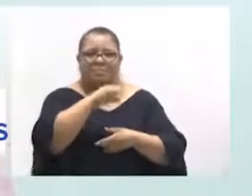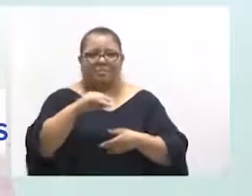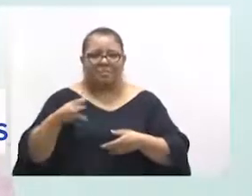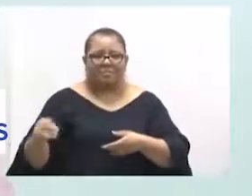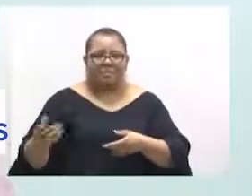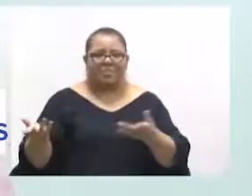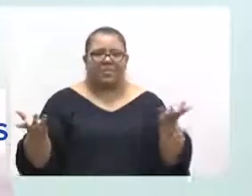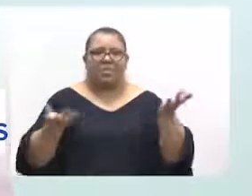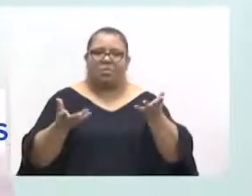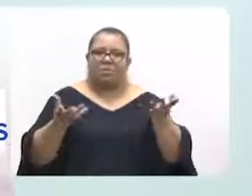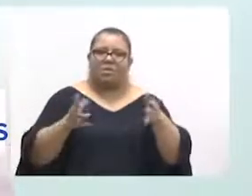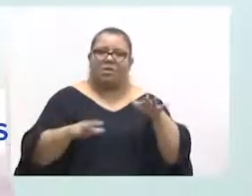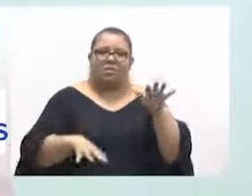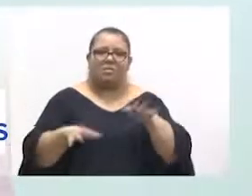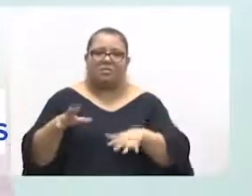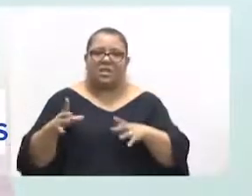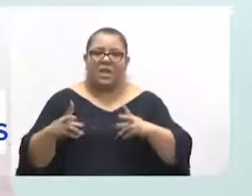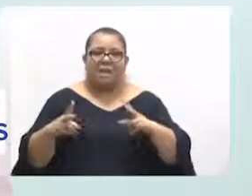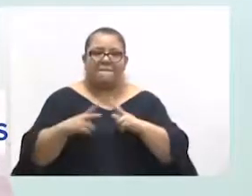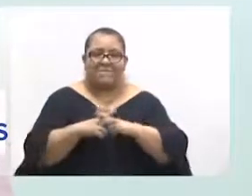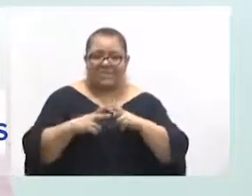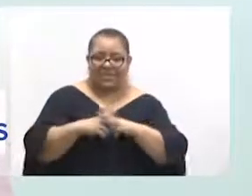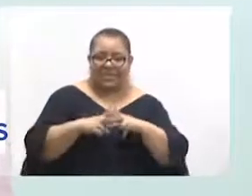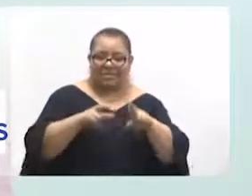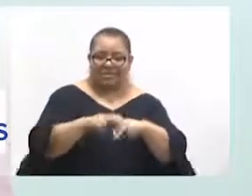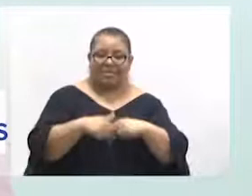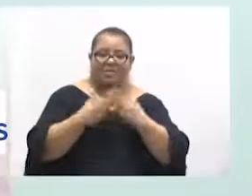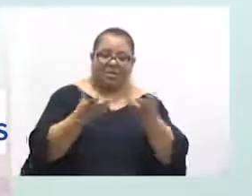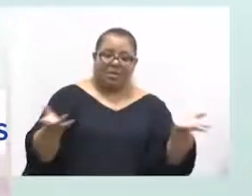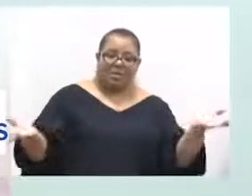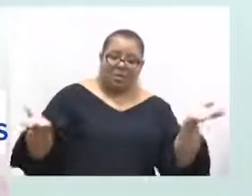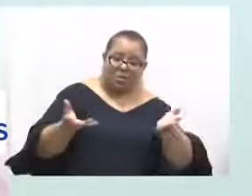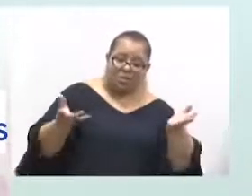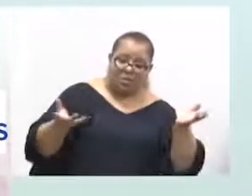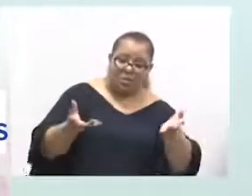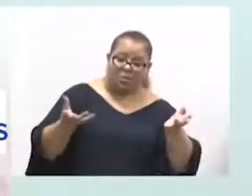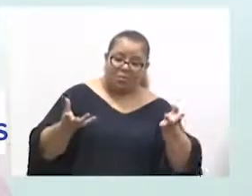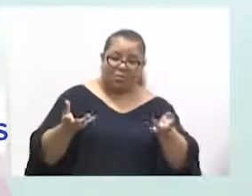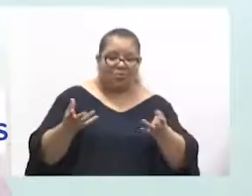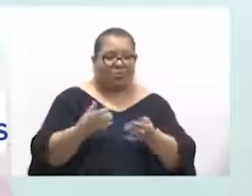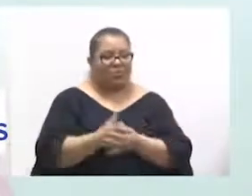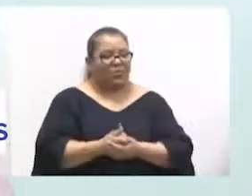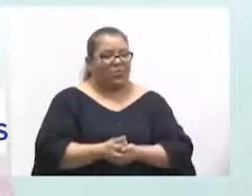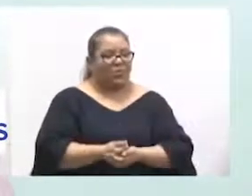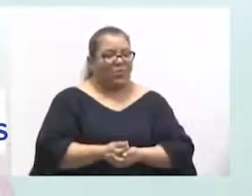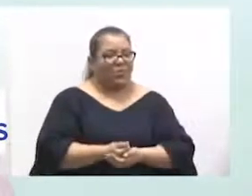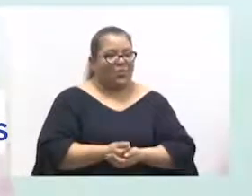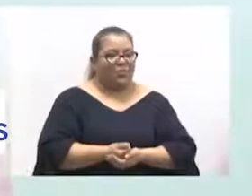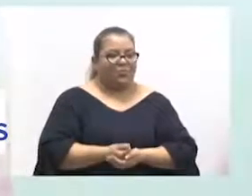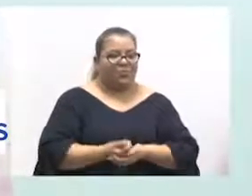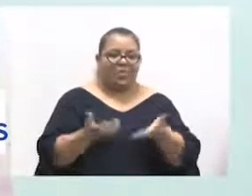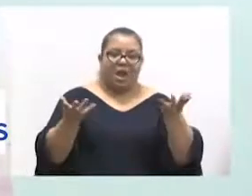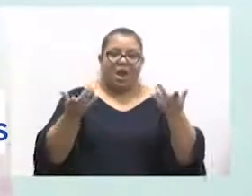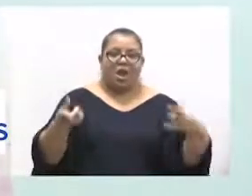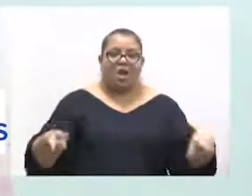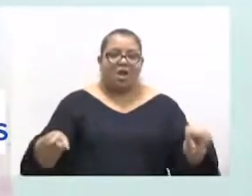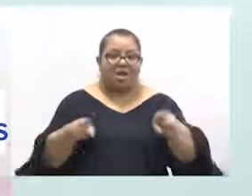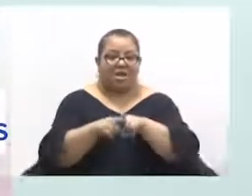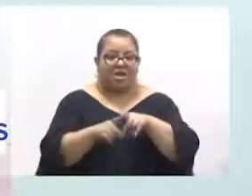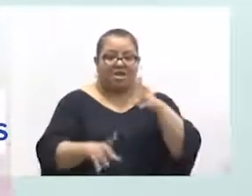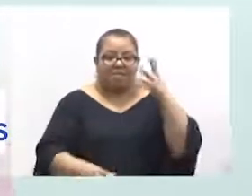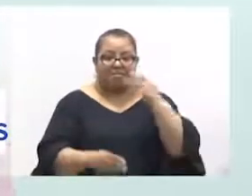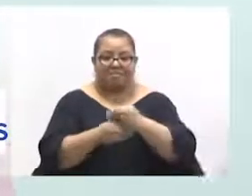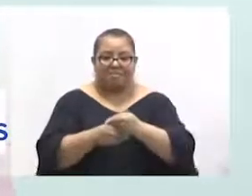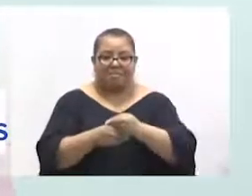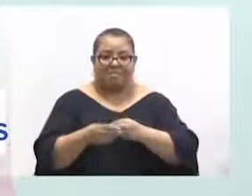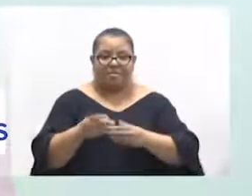E a gente briga, então, muito por isso, para que consiga essa gestão dupla. a complementação da tabela do SUS